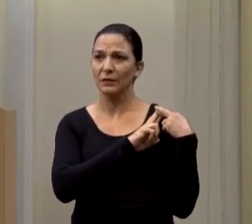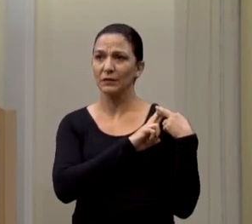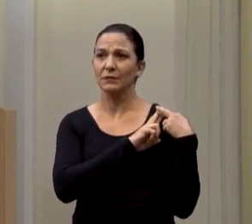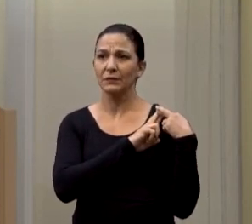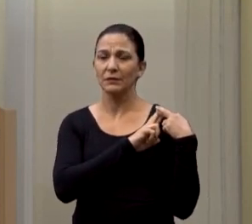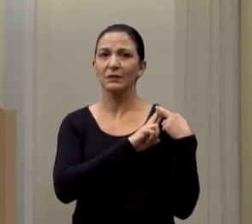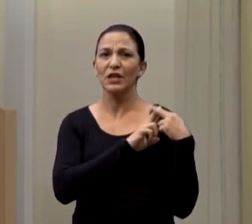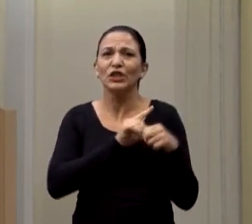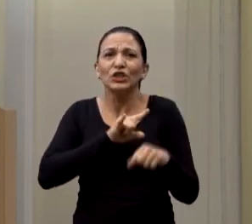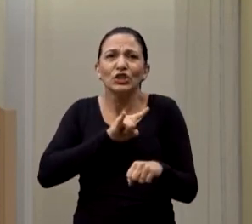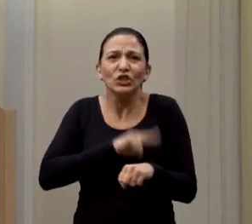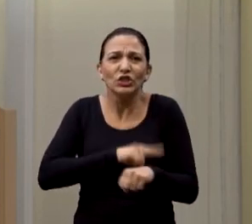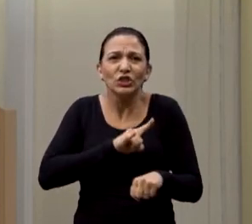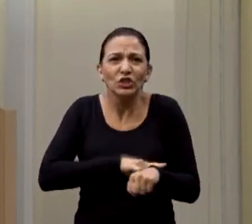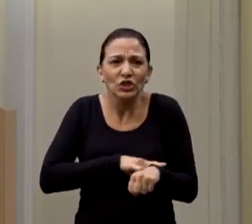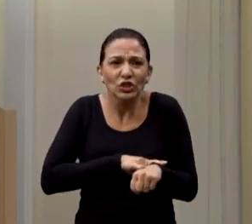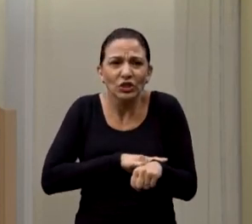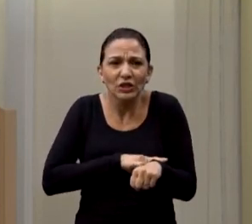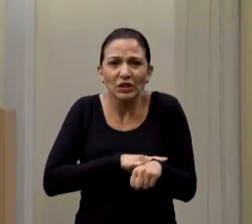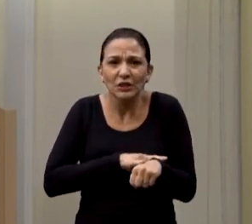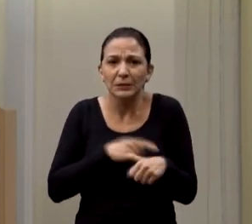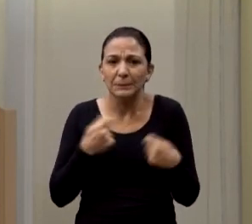Apertada para fazer xixi.